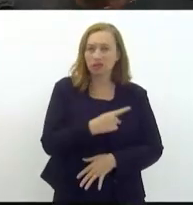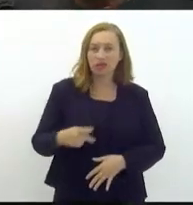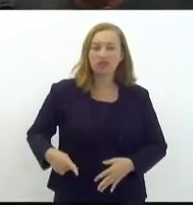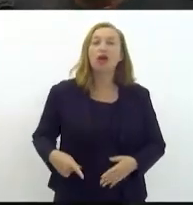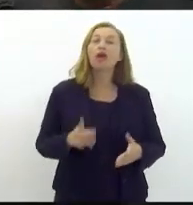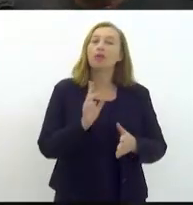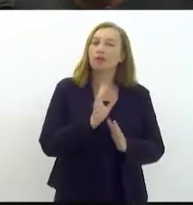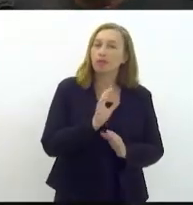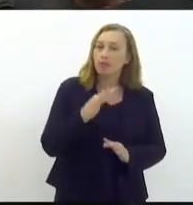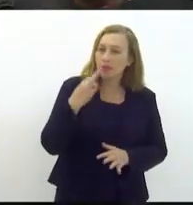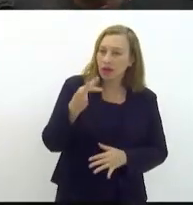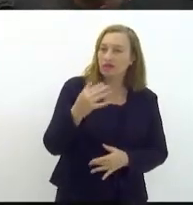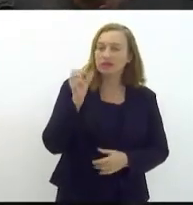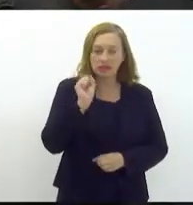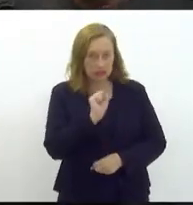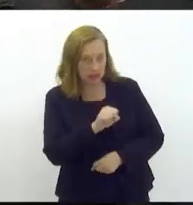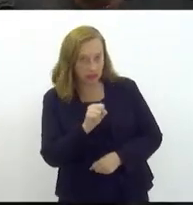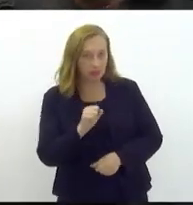Com brevidade. Sim.